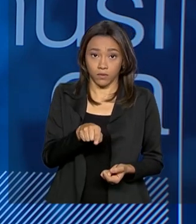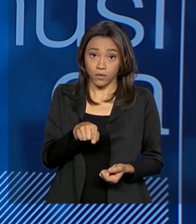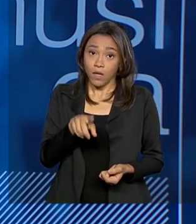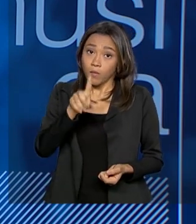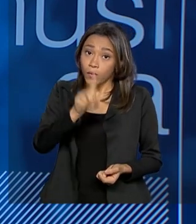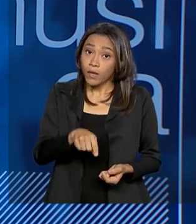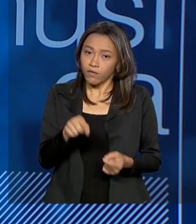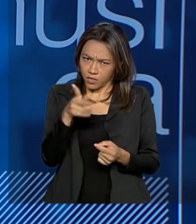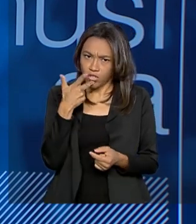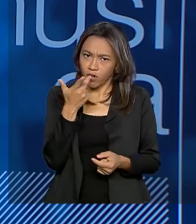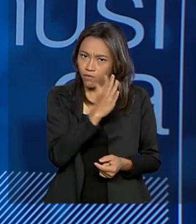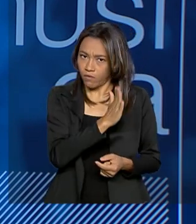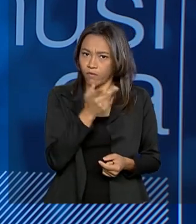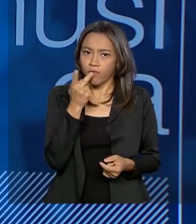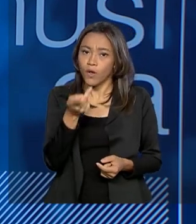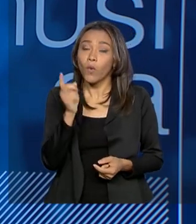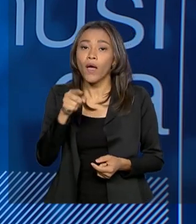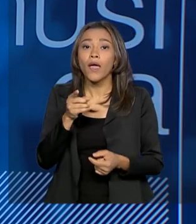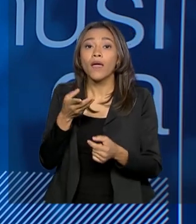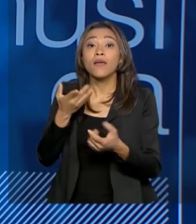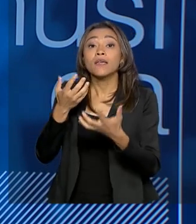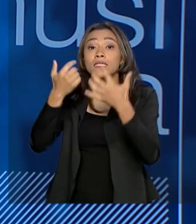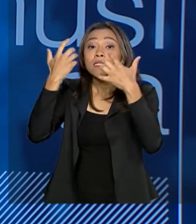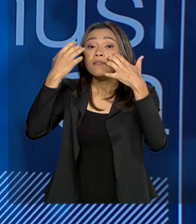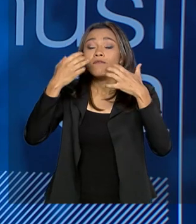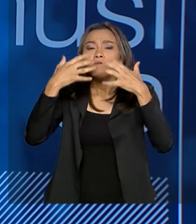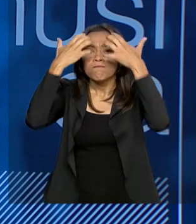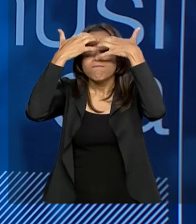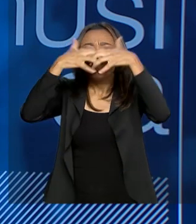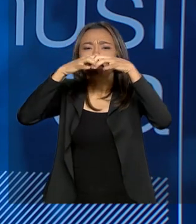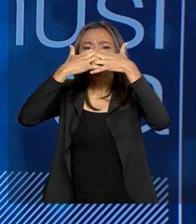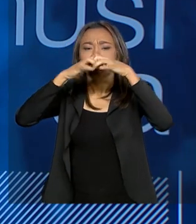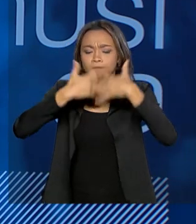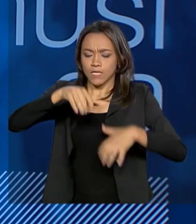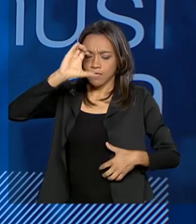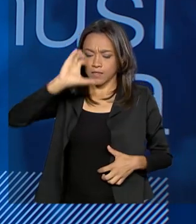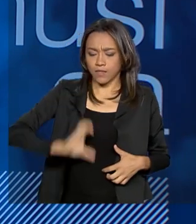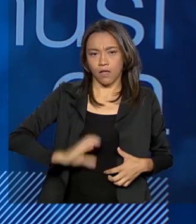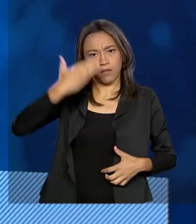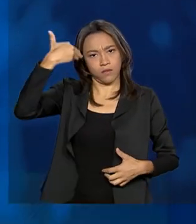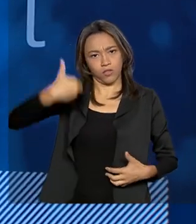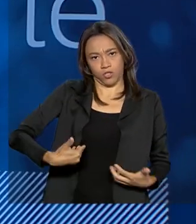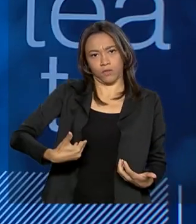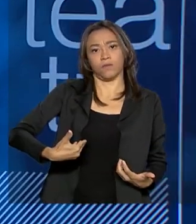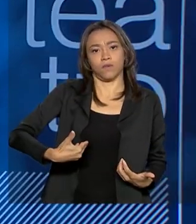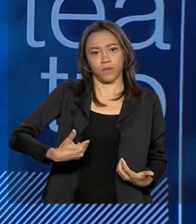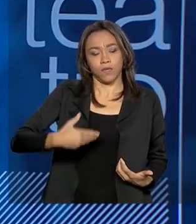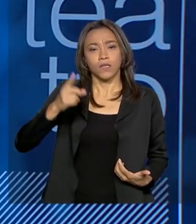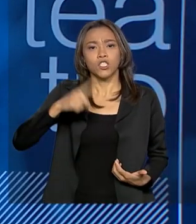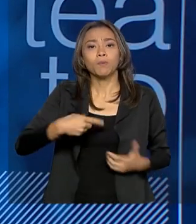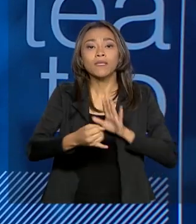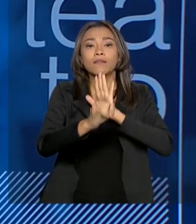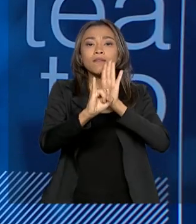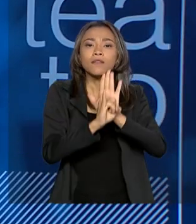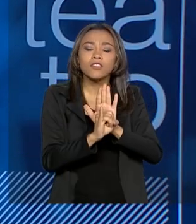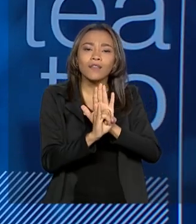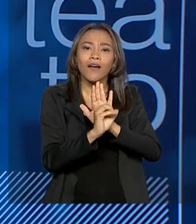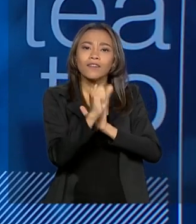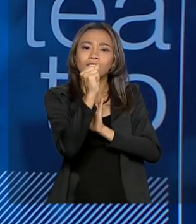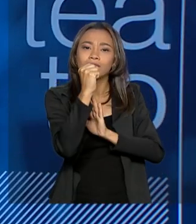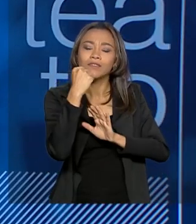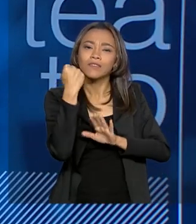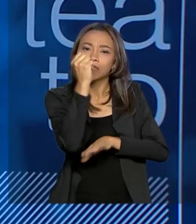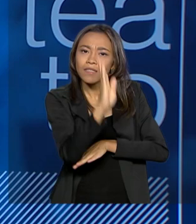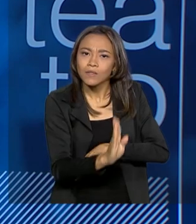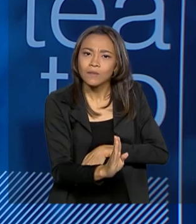como você disse no começo, de formação de cidadania, formação de cidadãos, formação de uma identidade nacional, formação